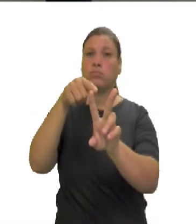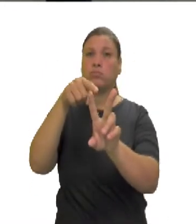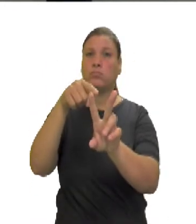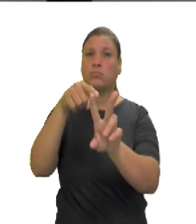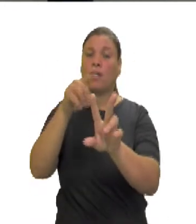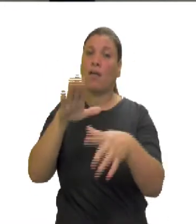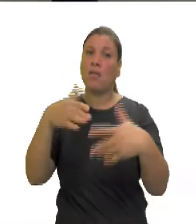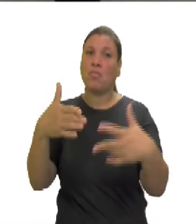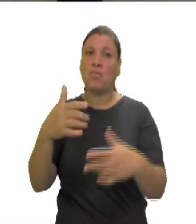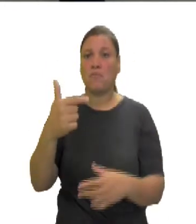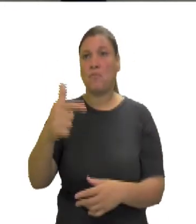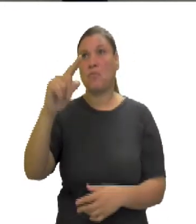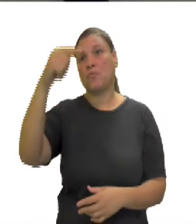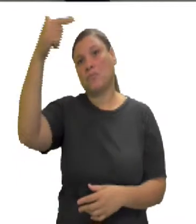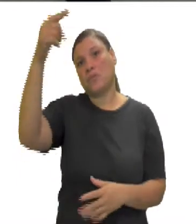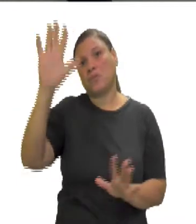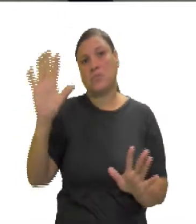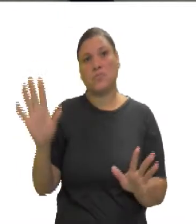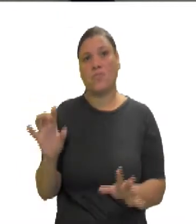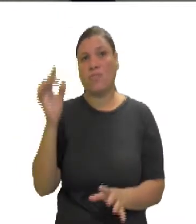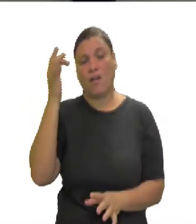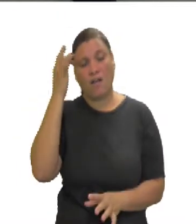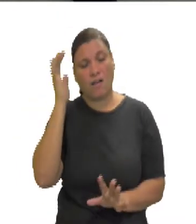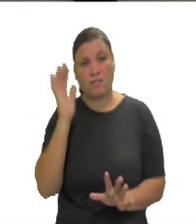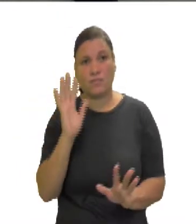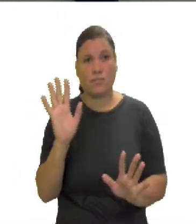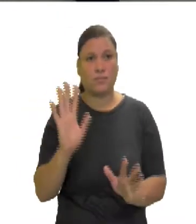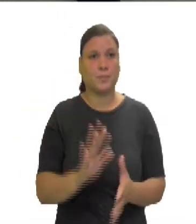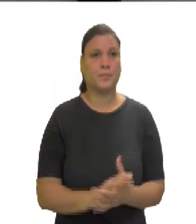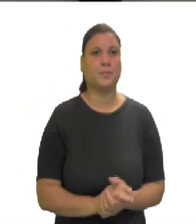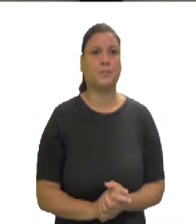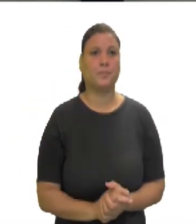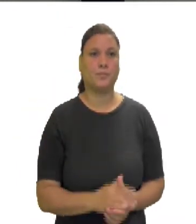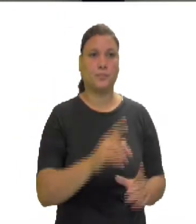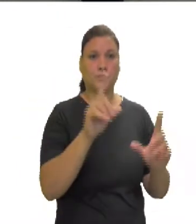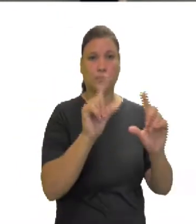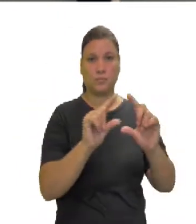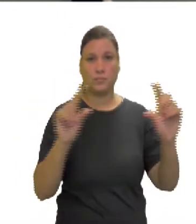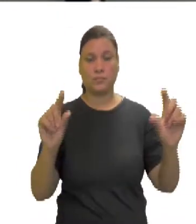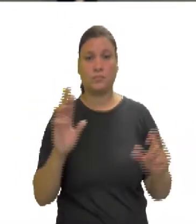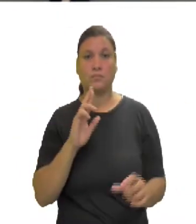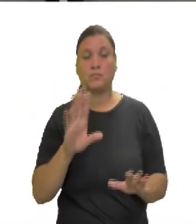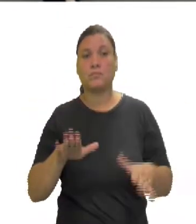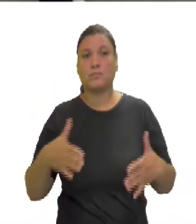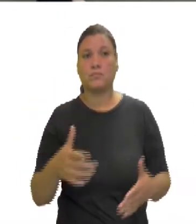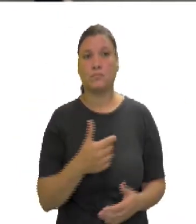A ao quadrado menos 2A raiz quadrada de 2, mais 2.